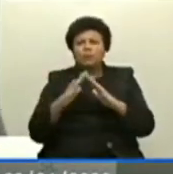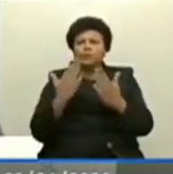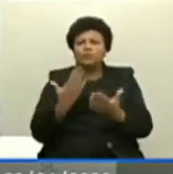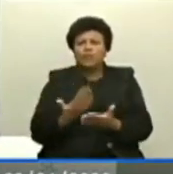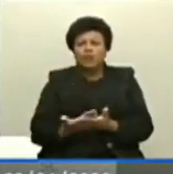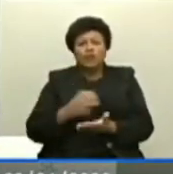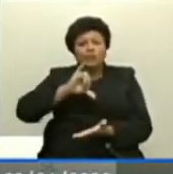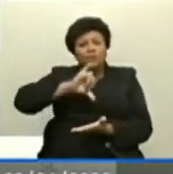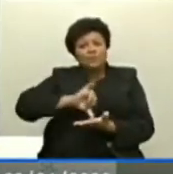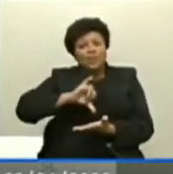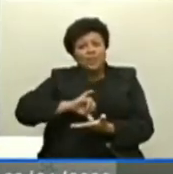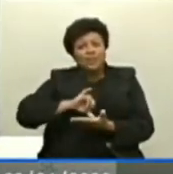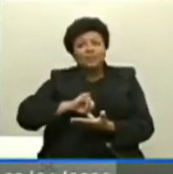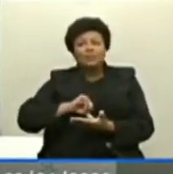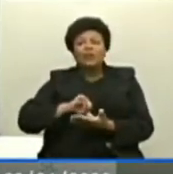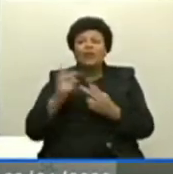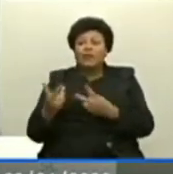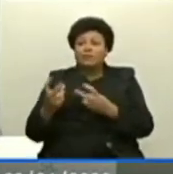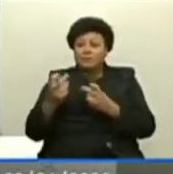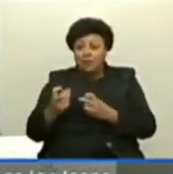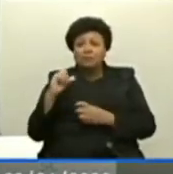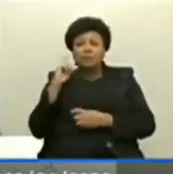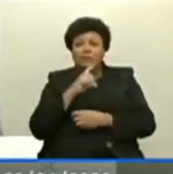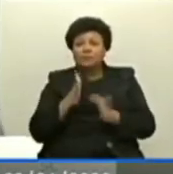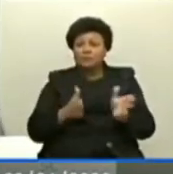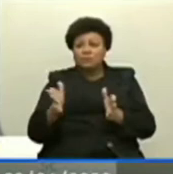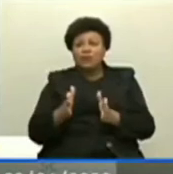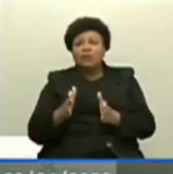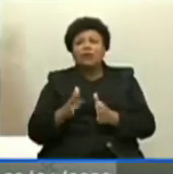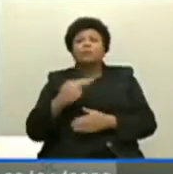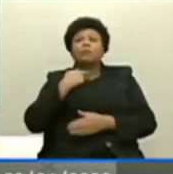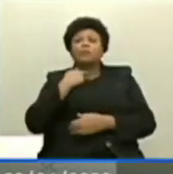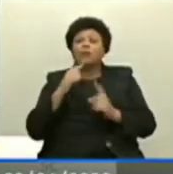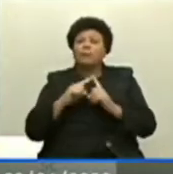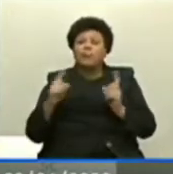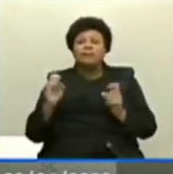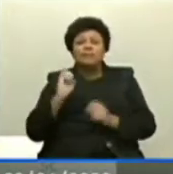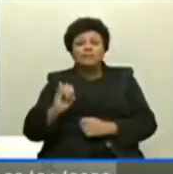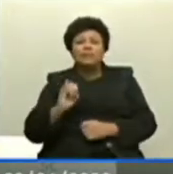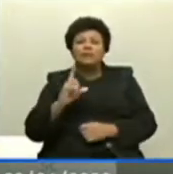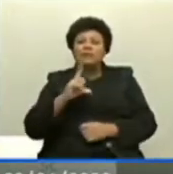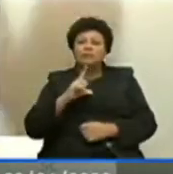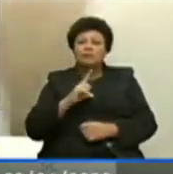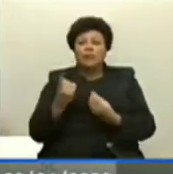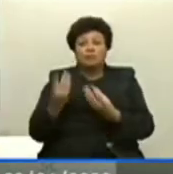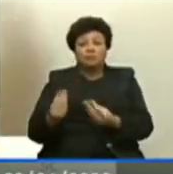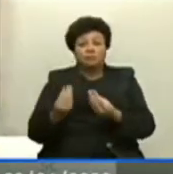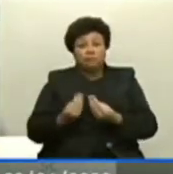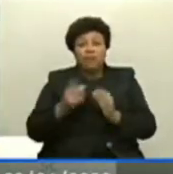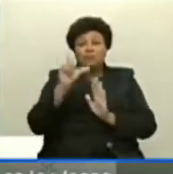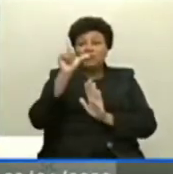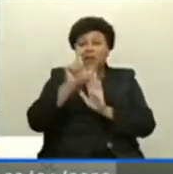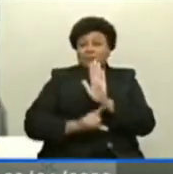centro da cidade recebe difícil acesso, completamente que não deveria. Mas então, se a gente tiver em mãos isso, essa lista